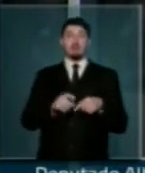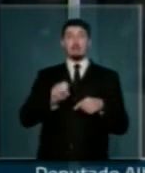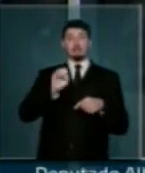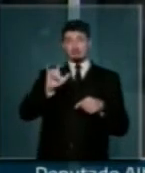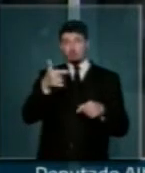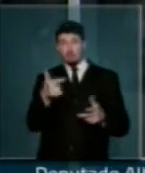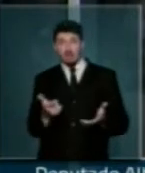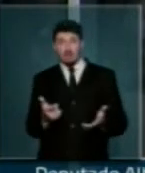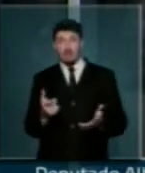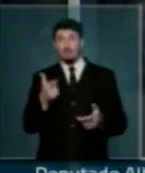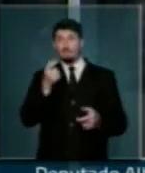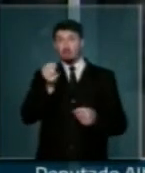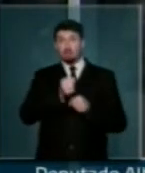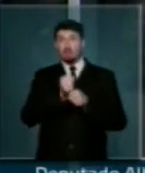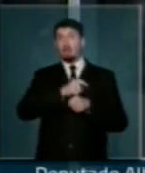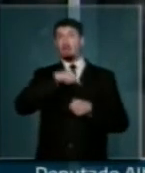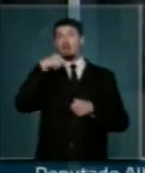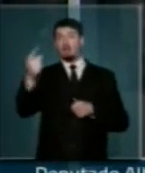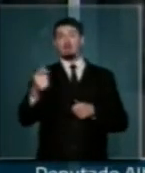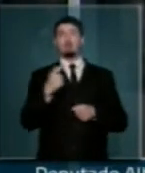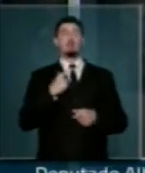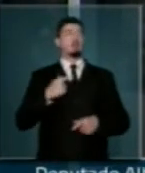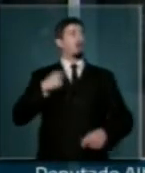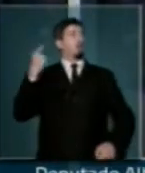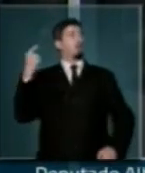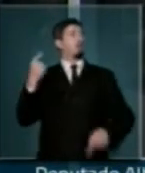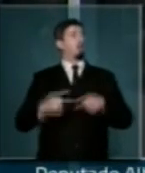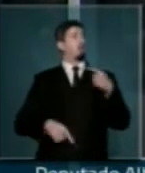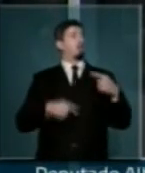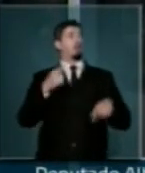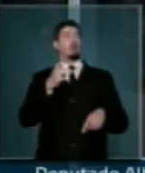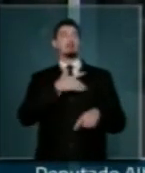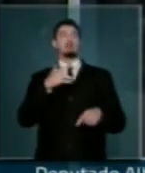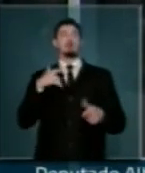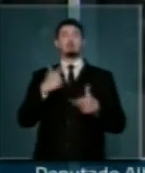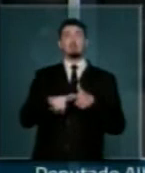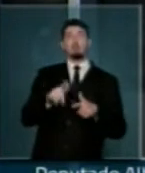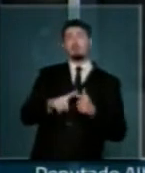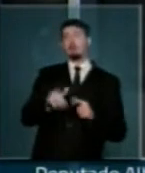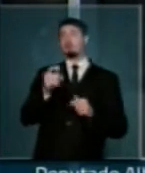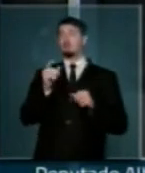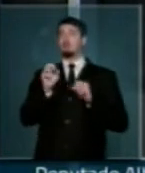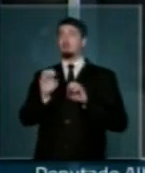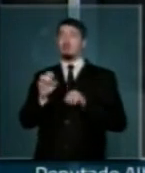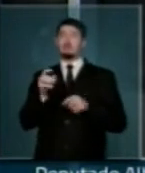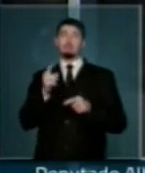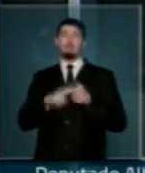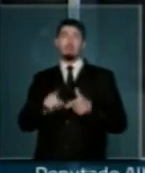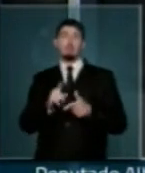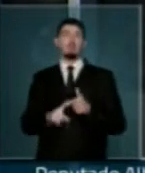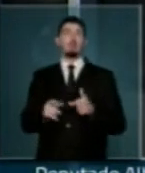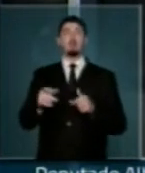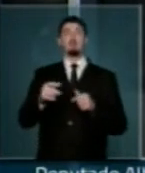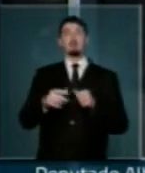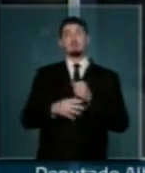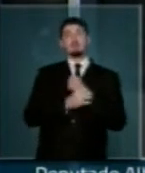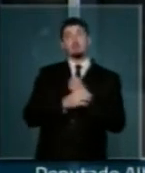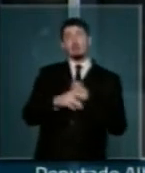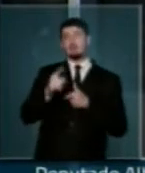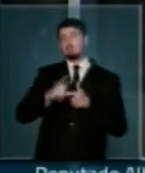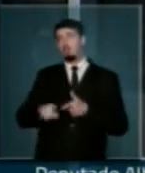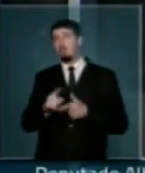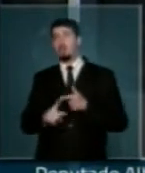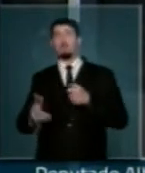nós vamos ficar daqui 20 anos nos debatando com problemas de saúde, problemas de educação, problemas de segurança, com problemas de infraestruturas